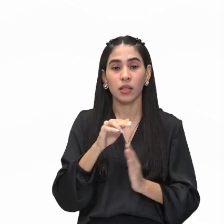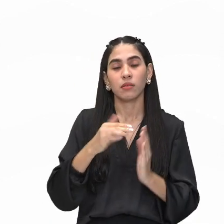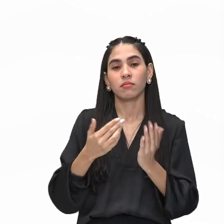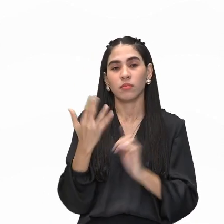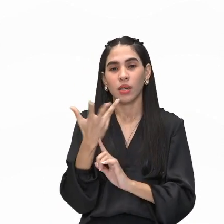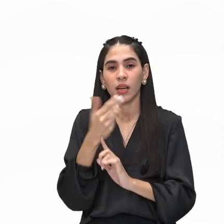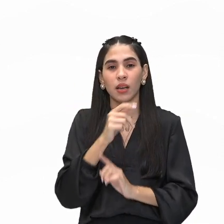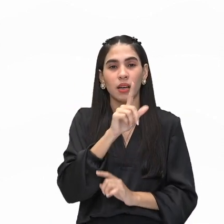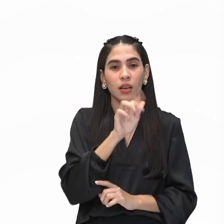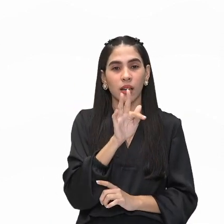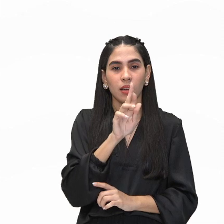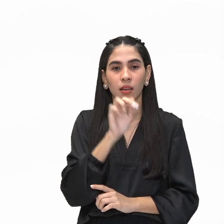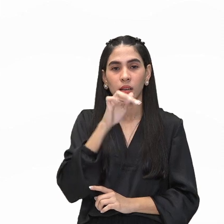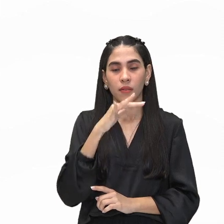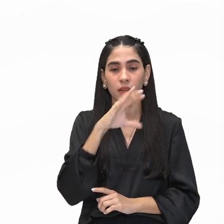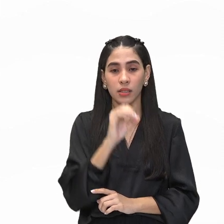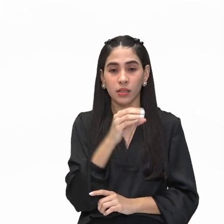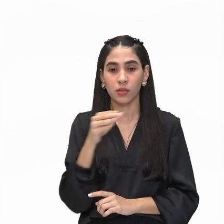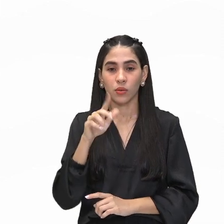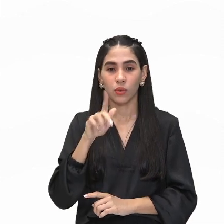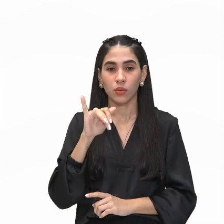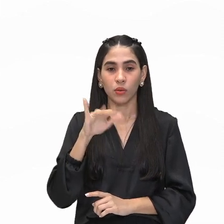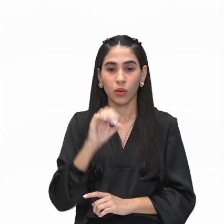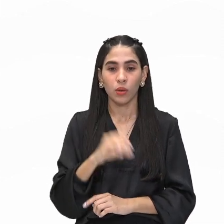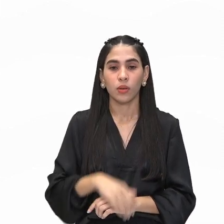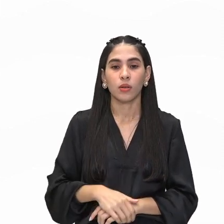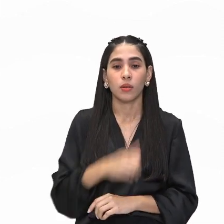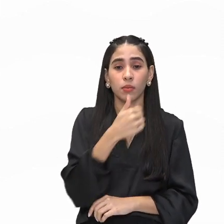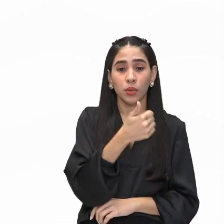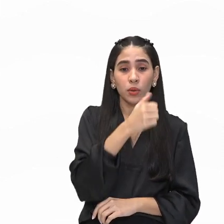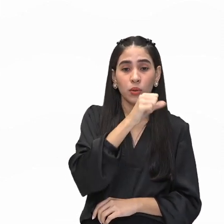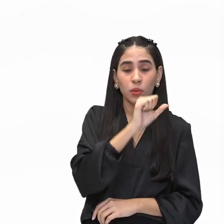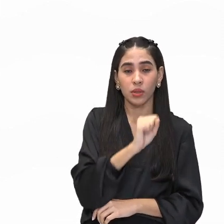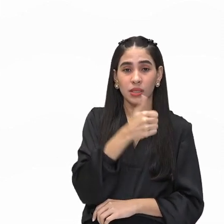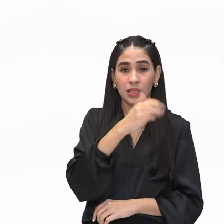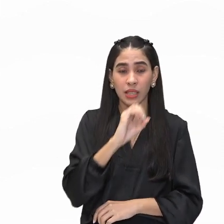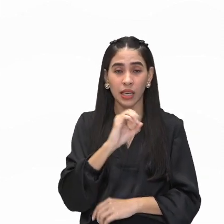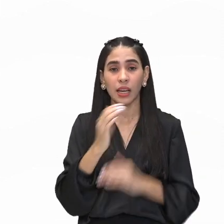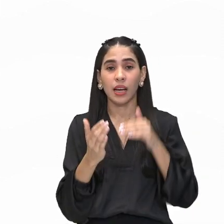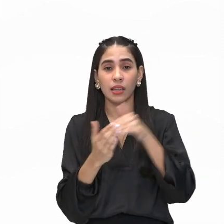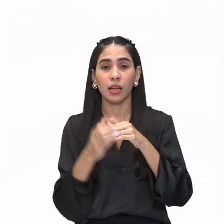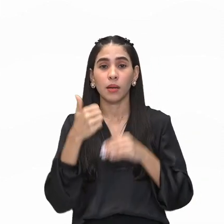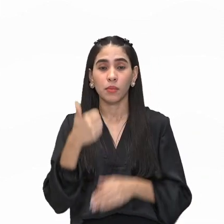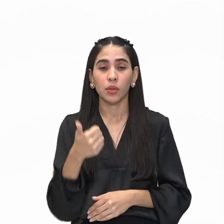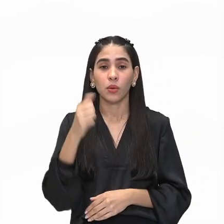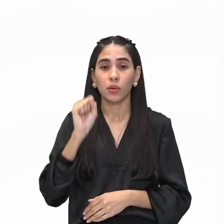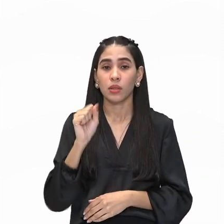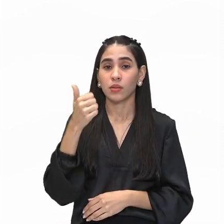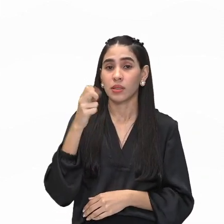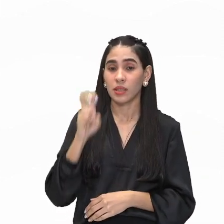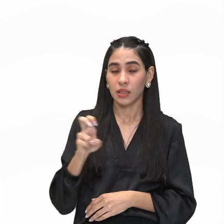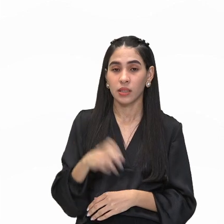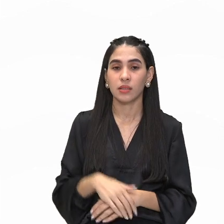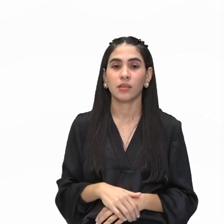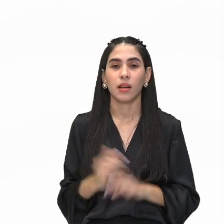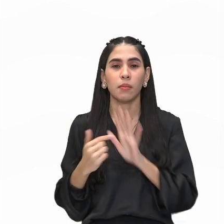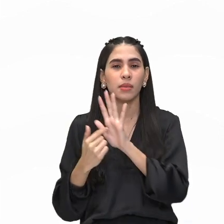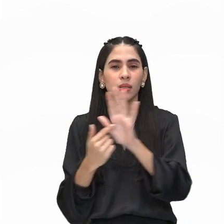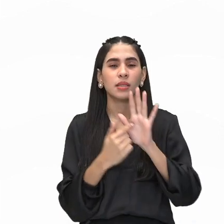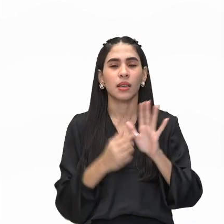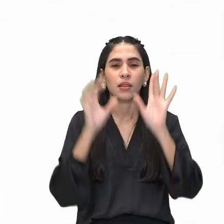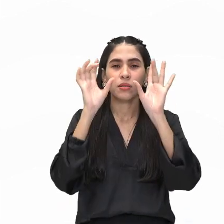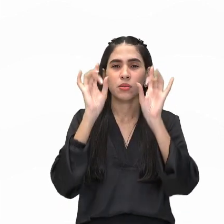realizada entre 1810 e 1815. O horror da guerra é mostrado especialmente